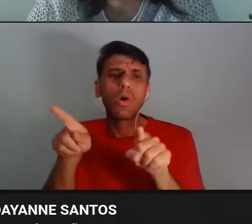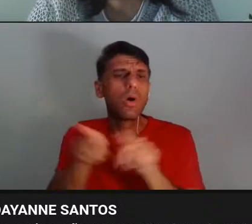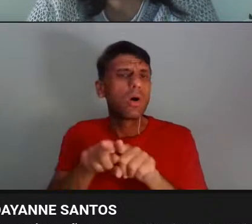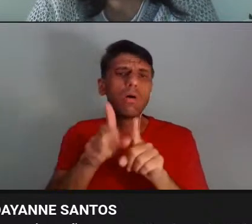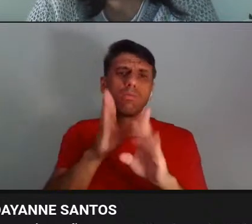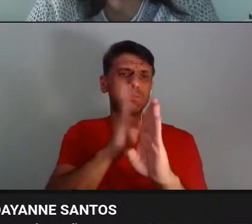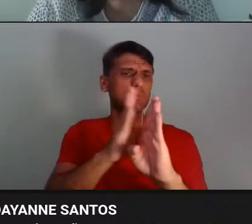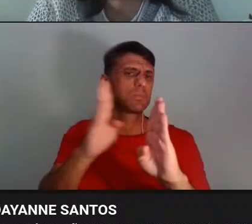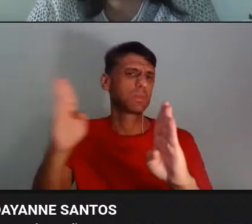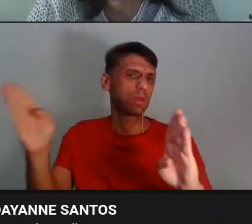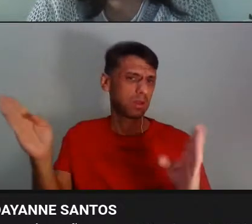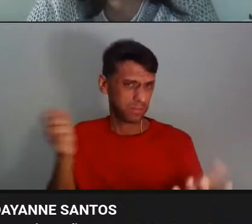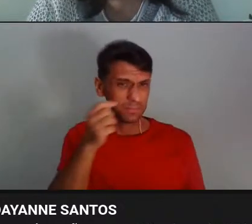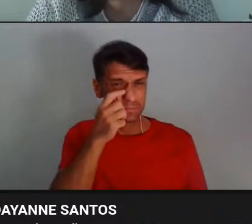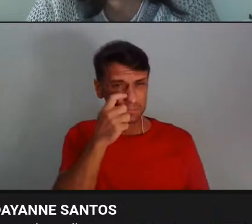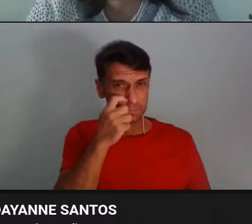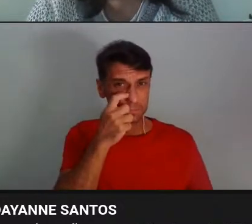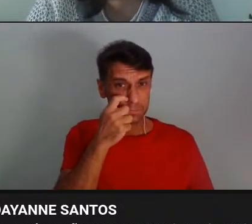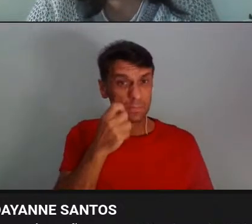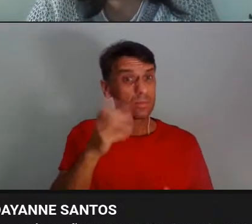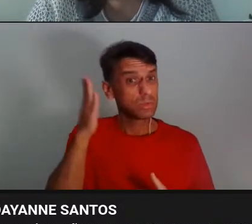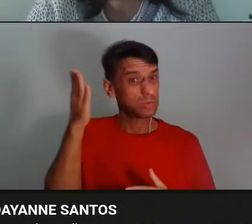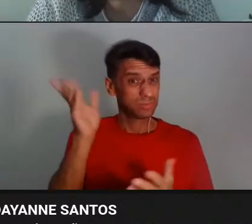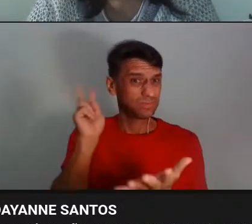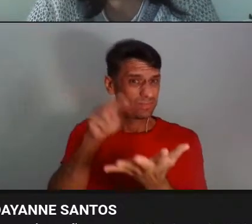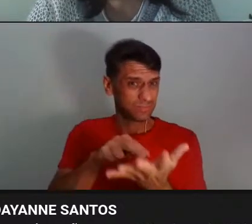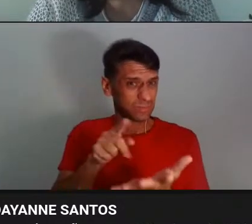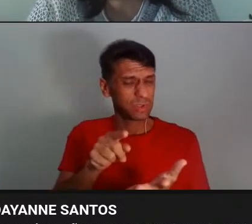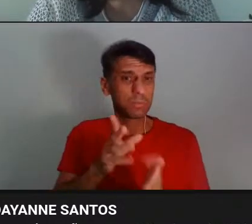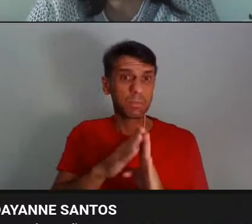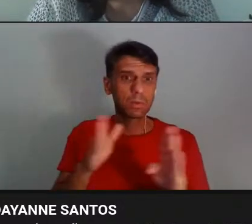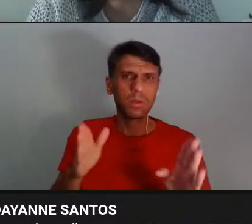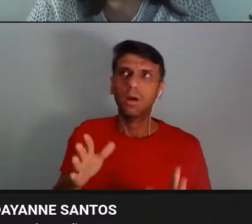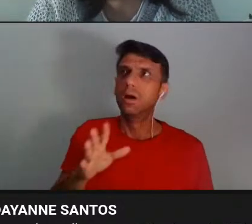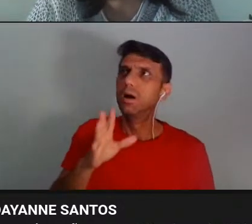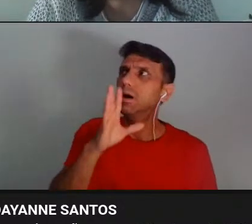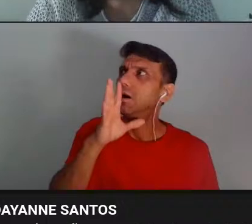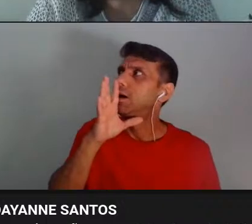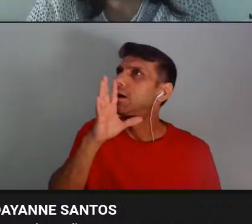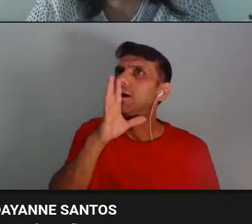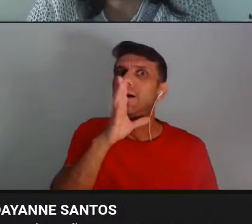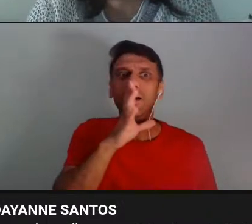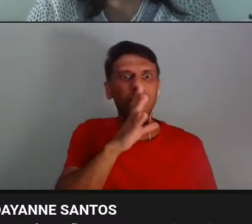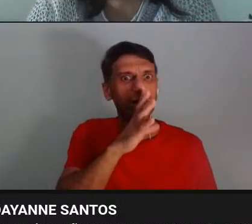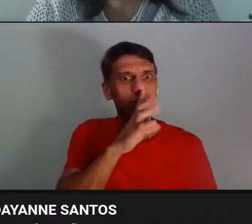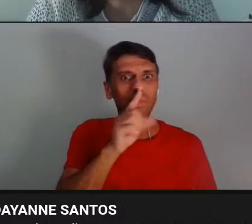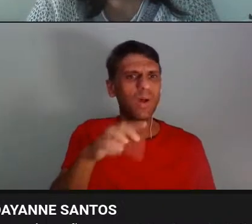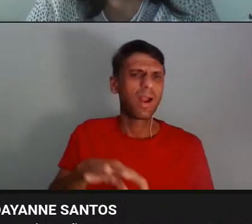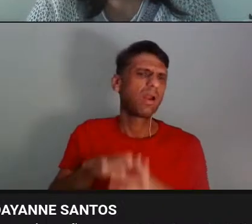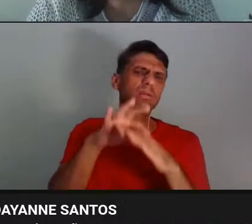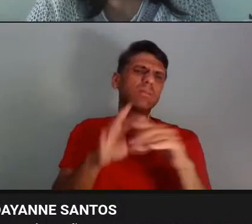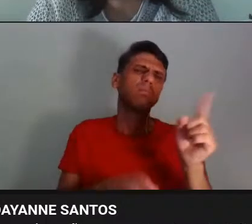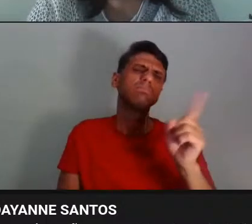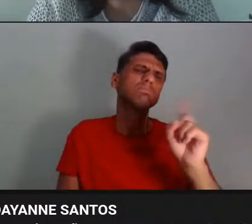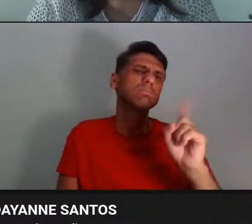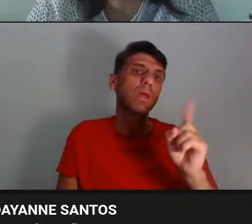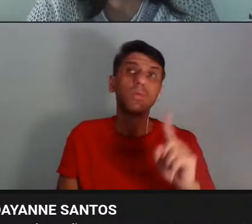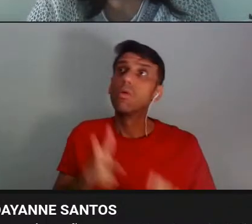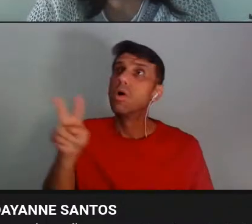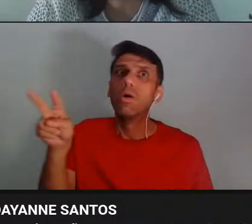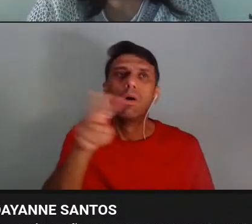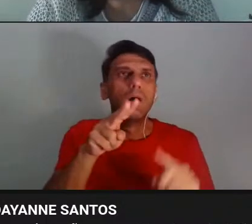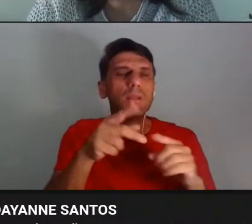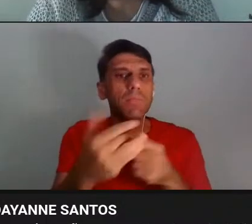você chega na biblioteca, você não venera a biblioteca como um líder, né? Você vê a biblioteca como um horizonte.